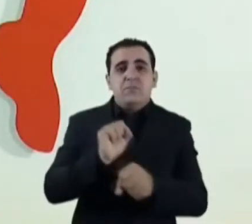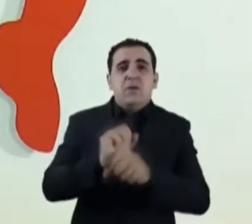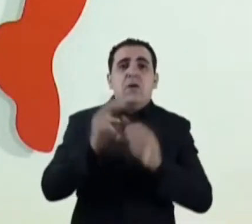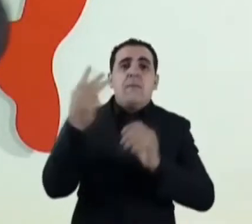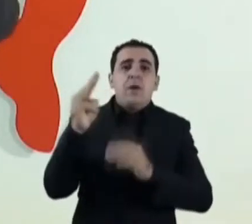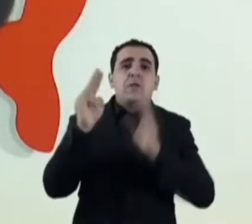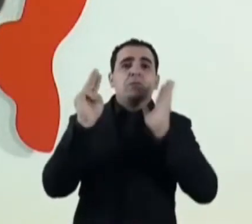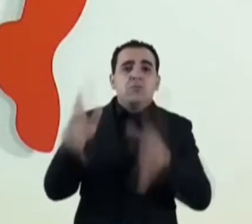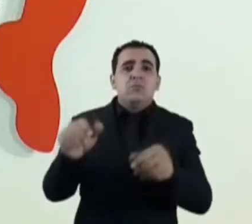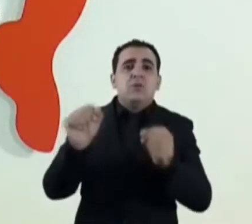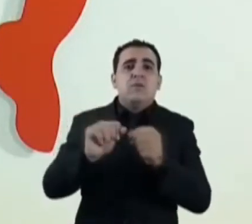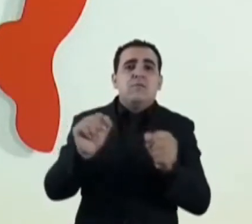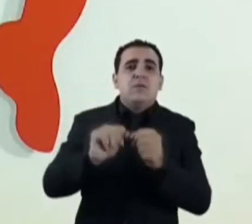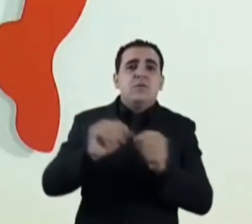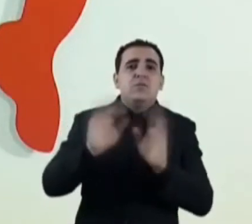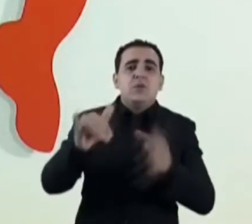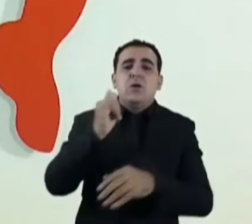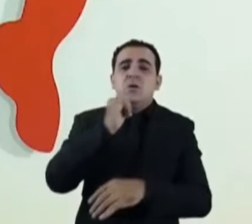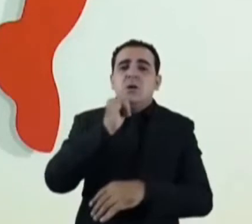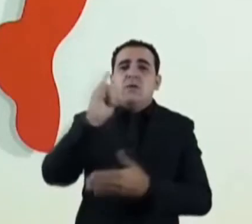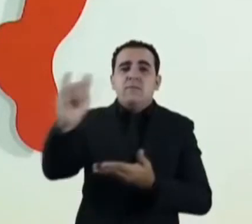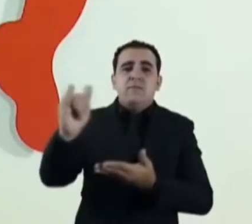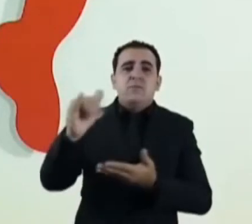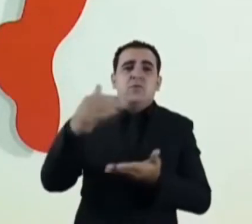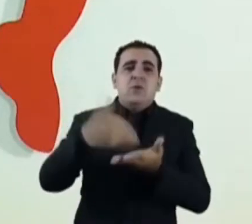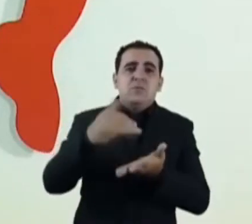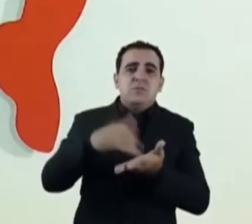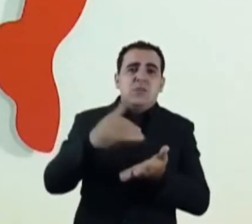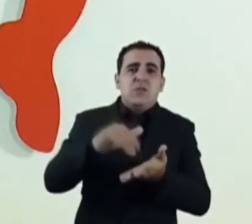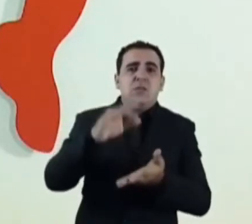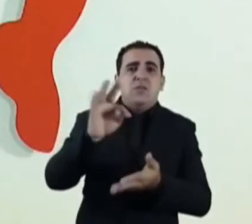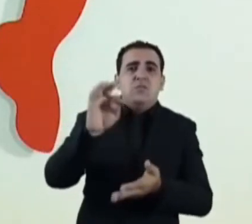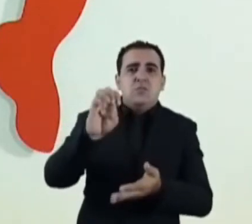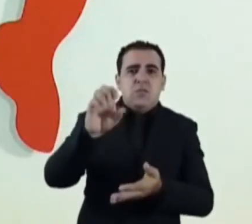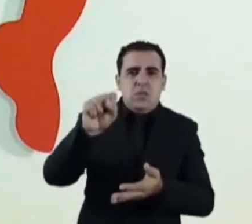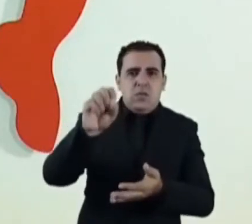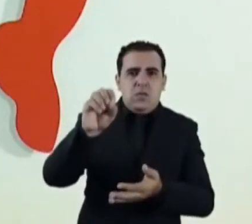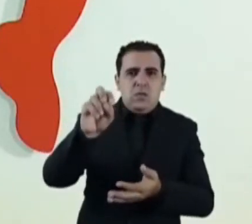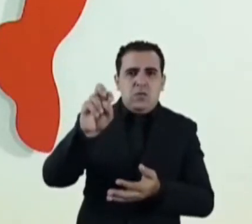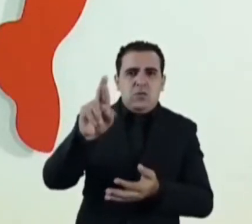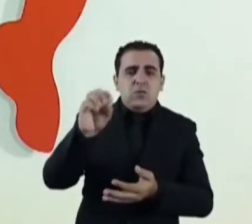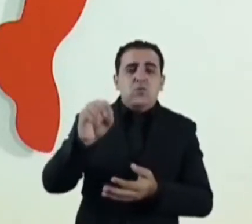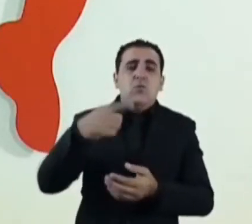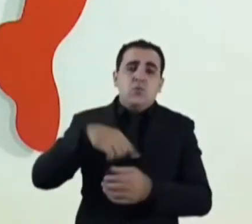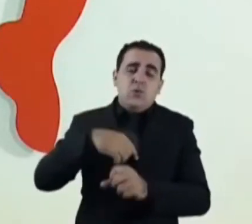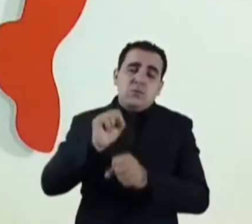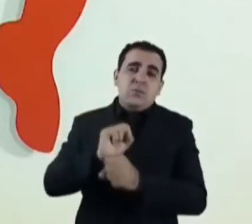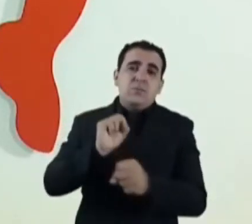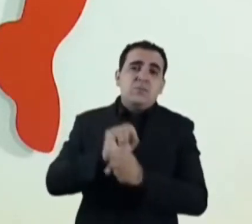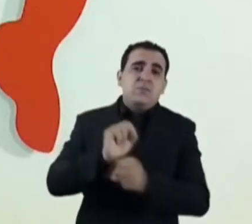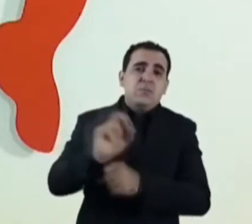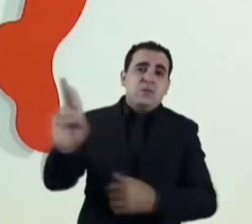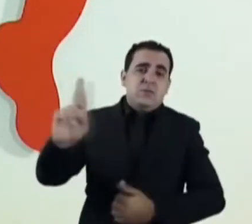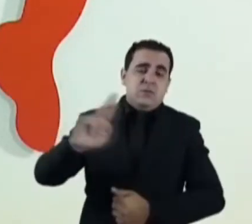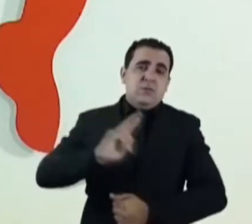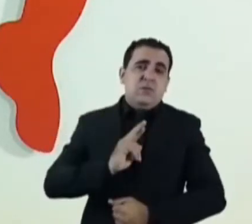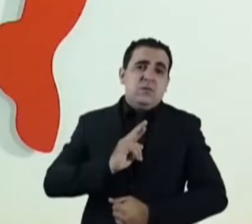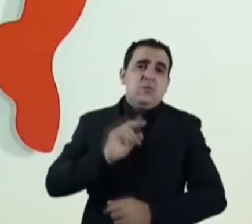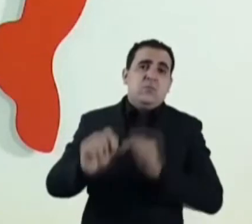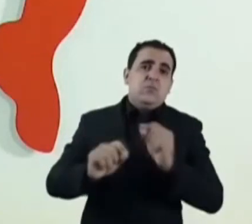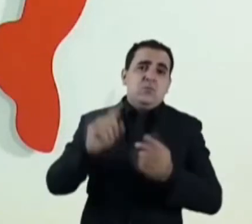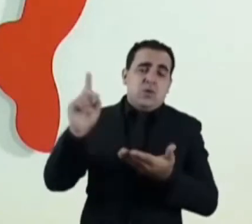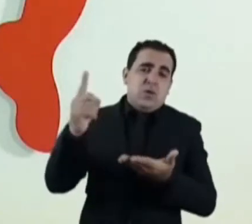Maranhão já fez a sua parte, já comunicou à Secretaria do Tesouro Nacional e nós estamos aguardando uma vez que é algo que